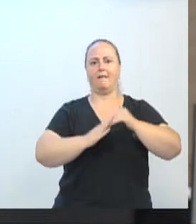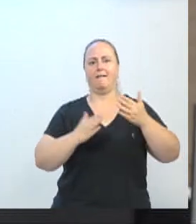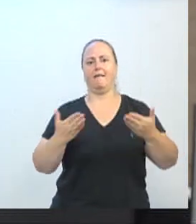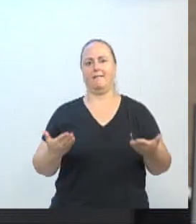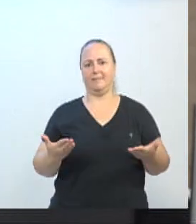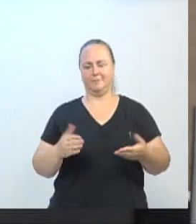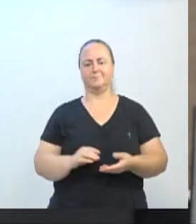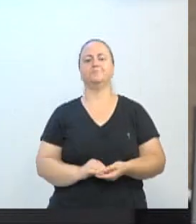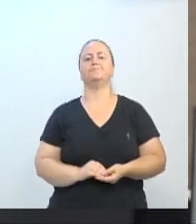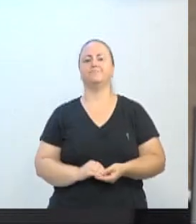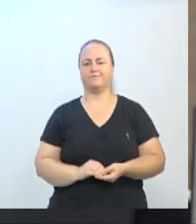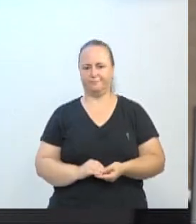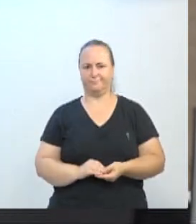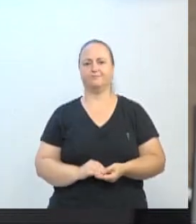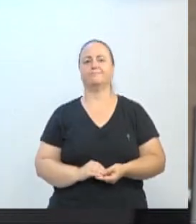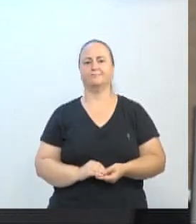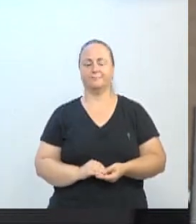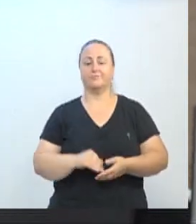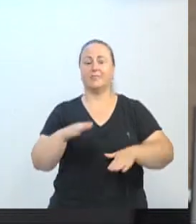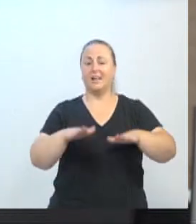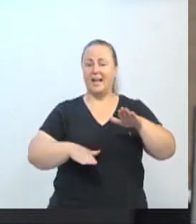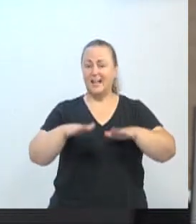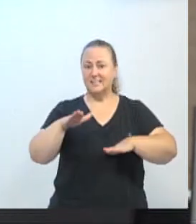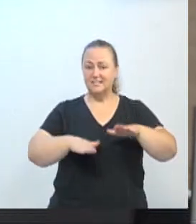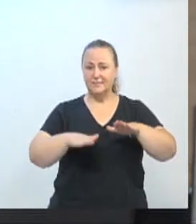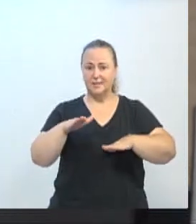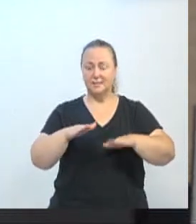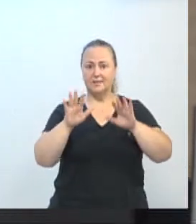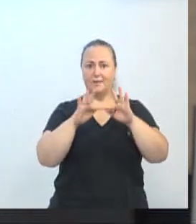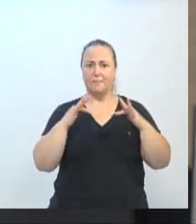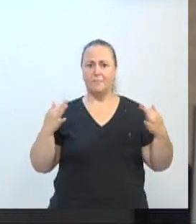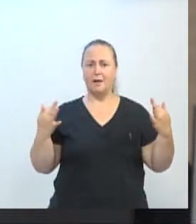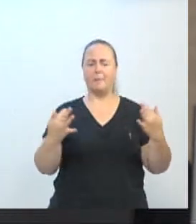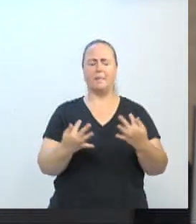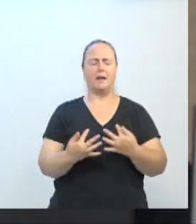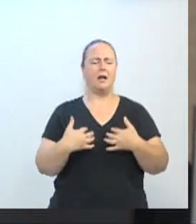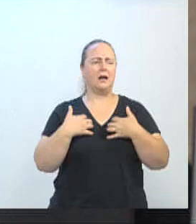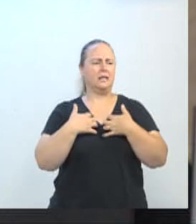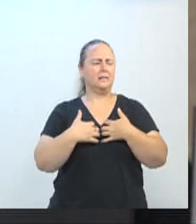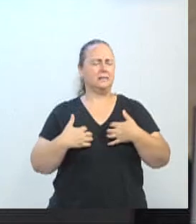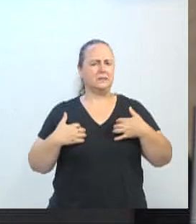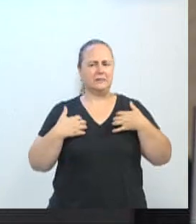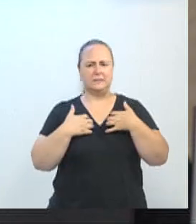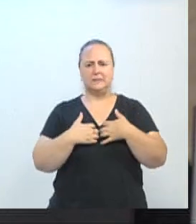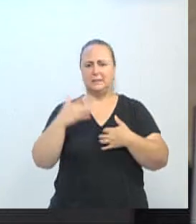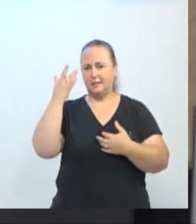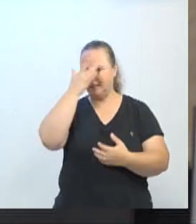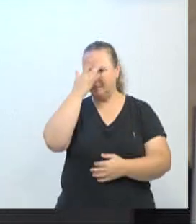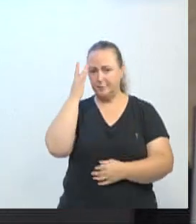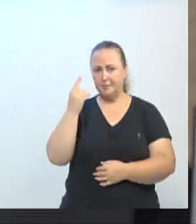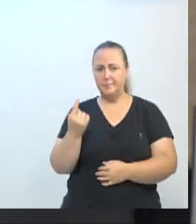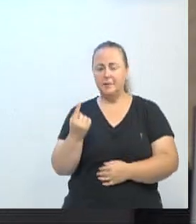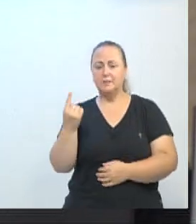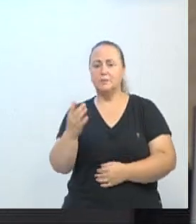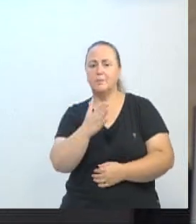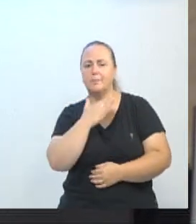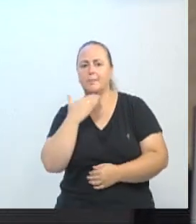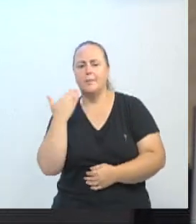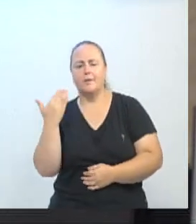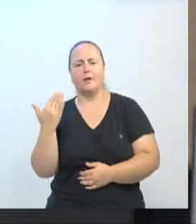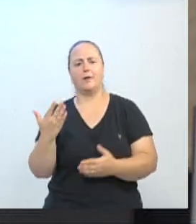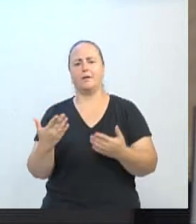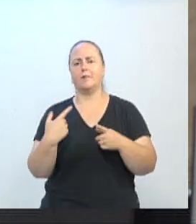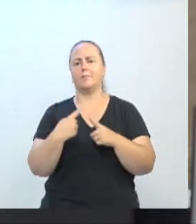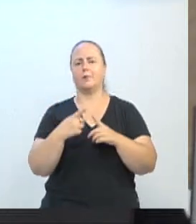e muitas vezes, milhares de famílias têm que estar chorando a morte do ente querido nessa BR-470. Então, eles que